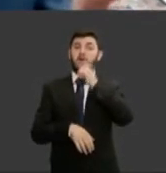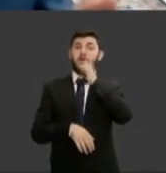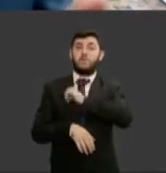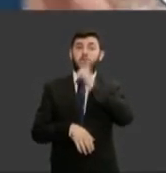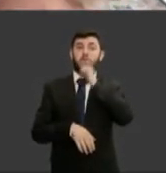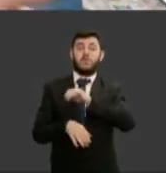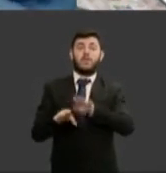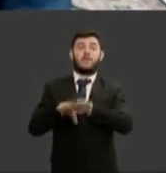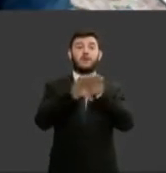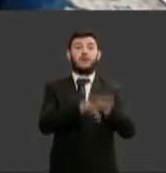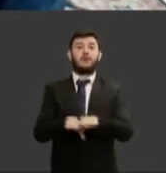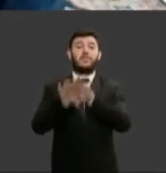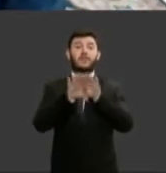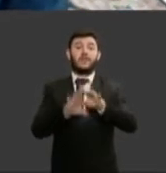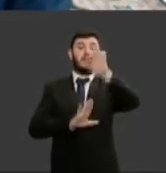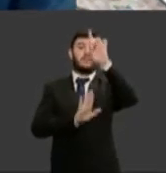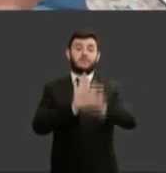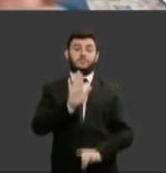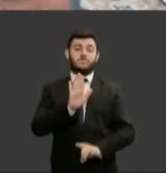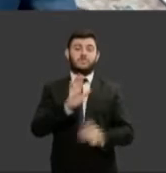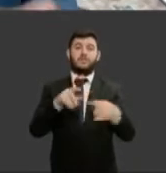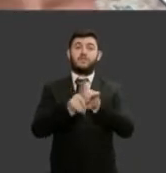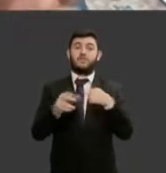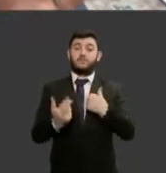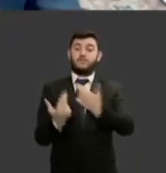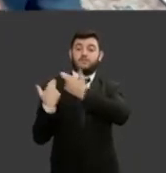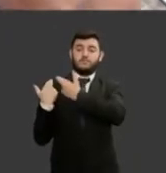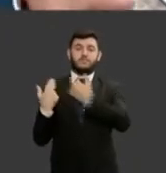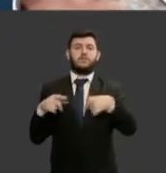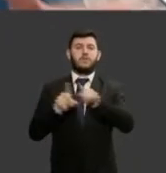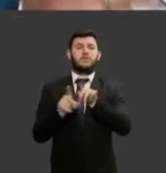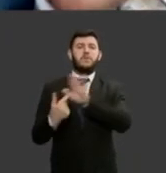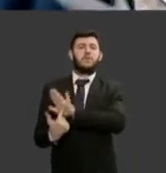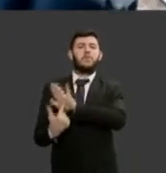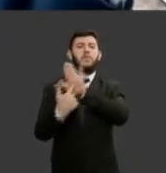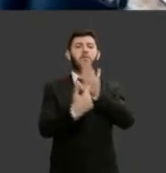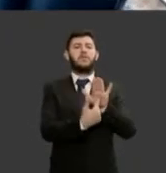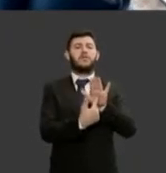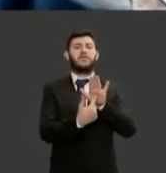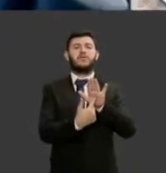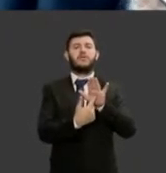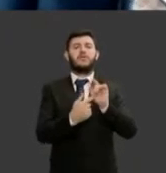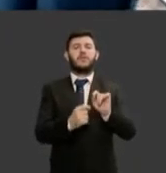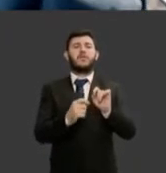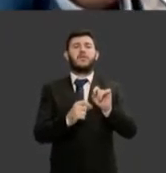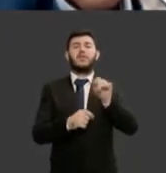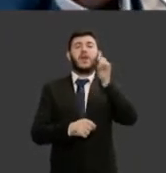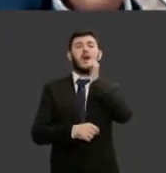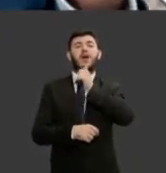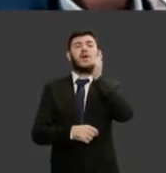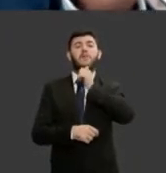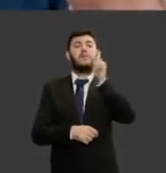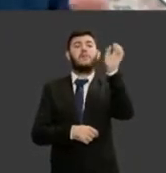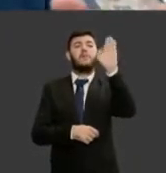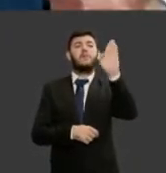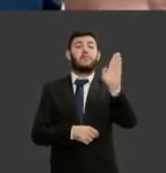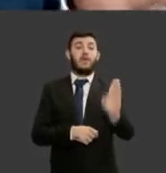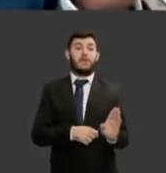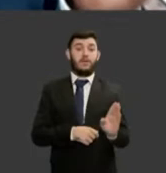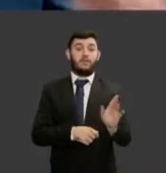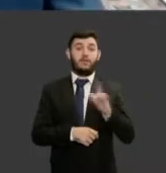direitos e deveres, projetando em cada mulher brasileira o ideal de uma vida